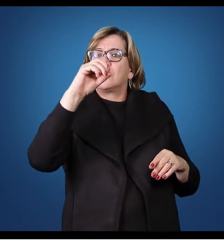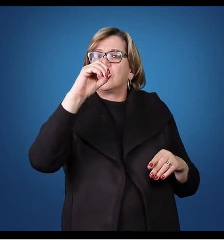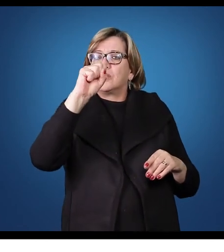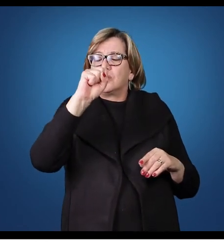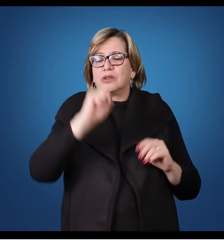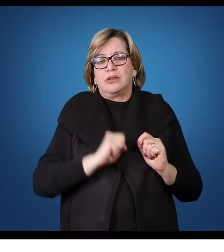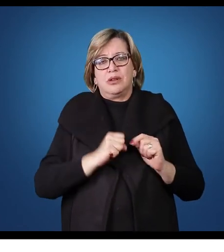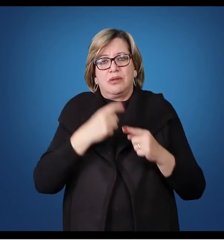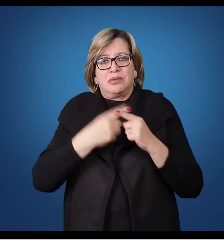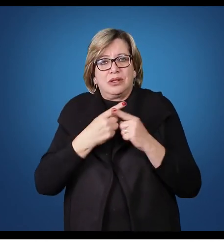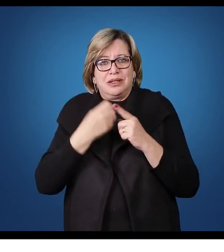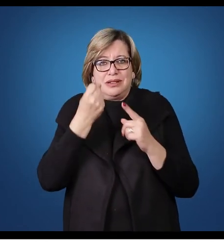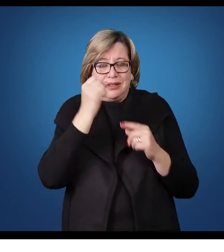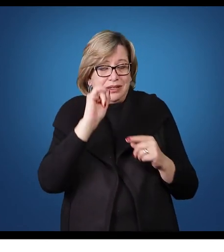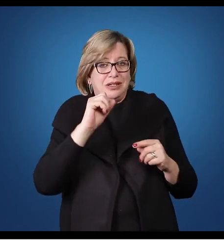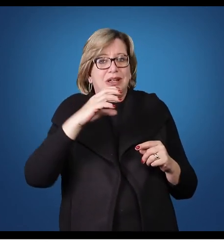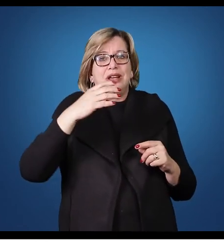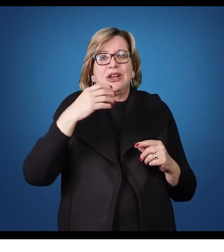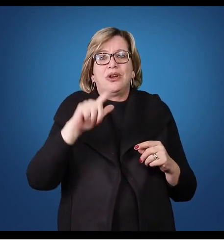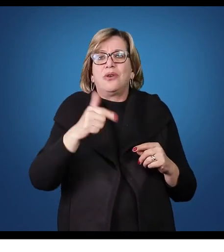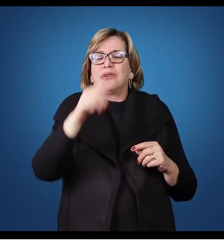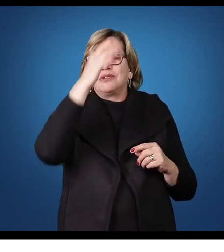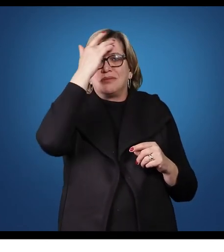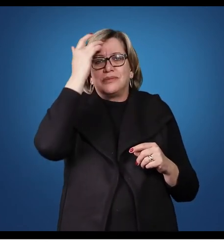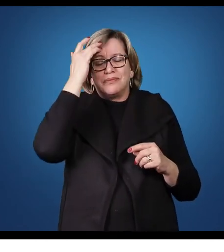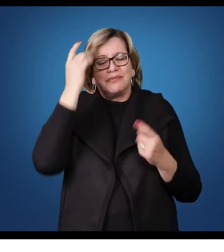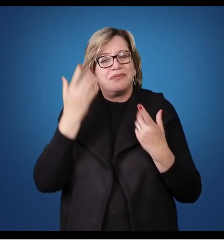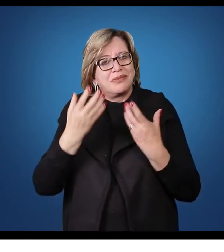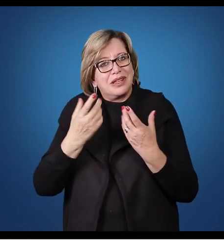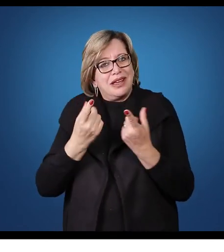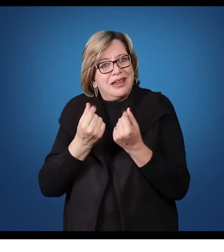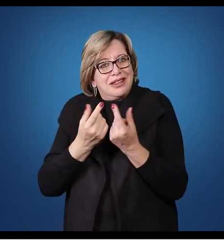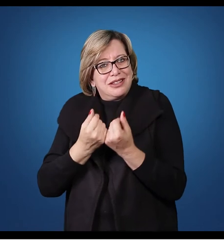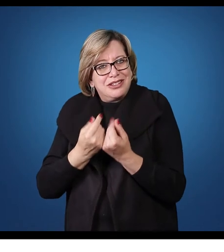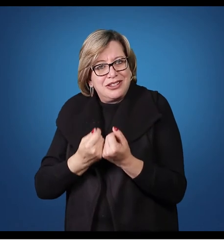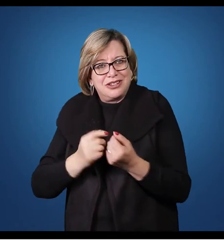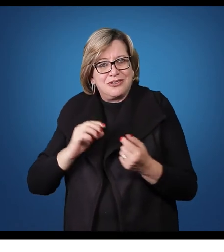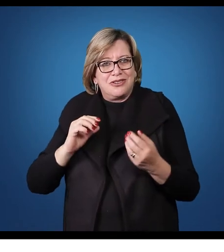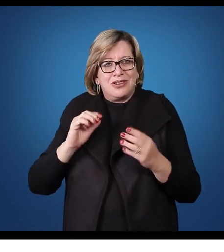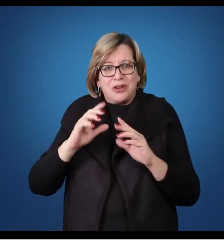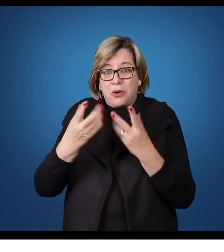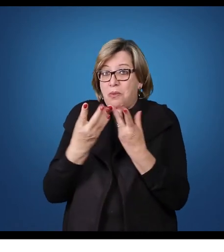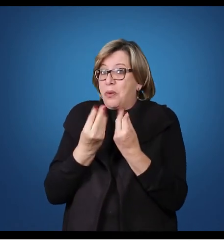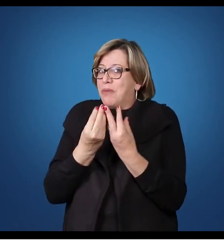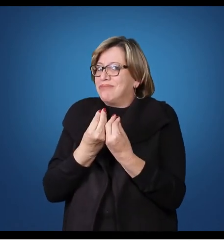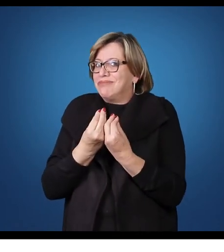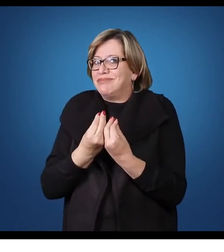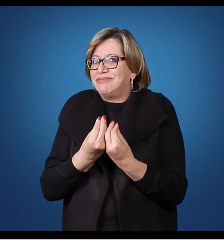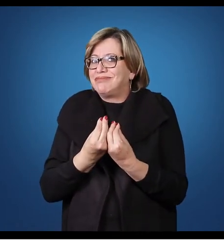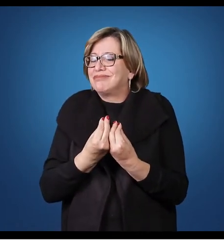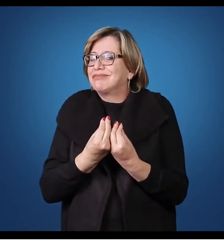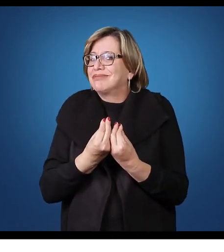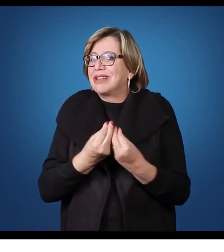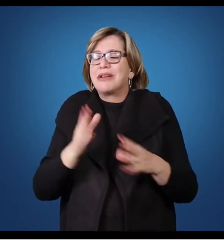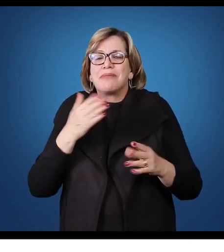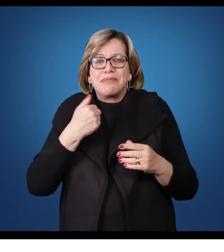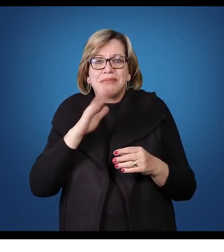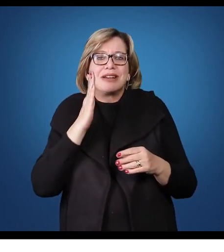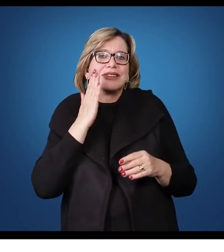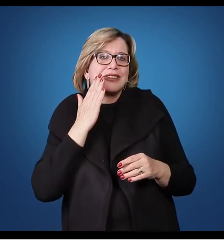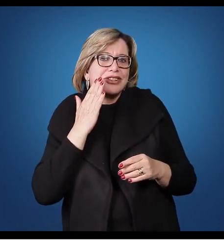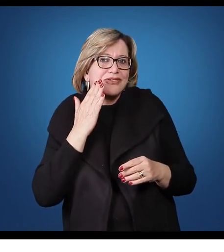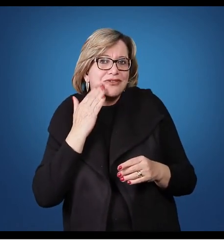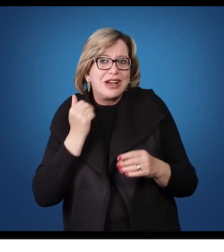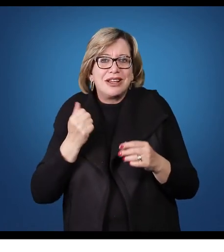o sócio quer que o seu dinheiro gere uma rentabilidade muito alta, quem sabe seja mais fácil se